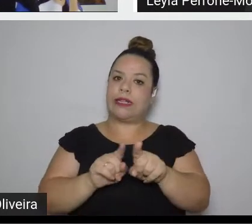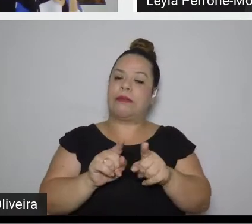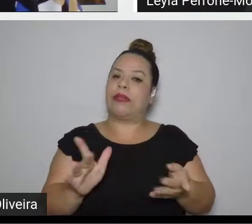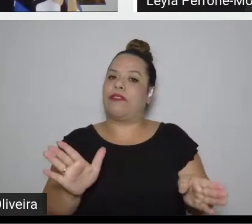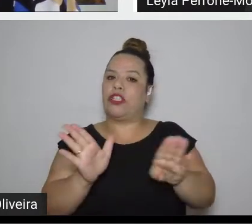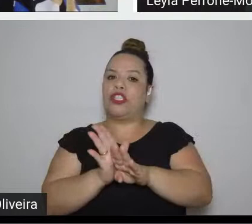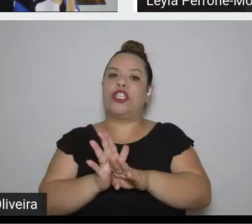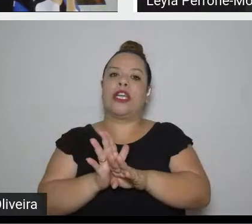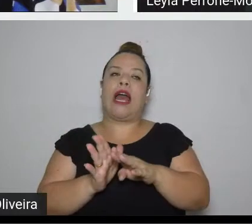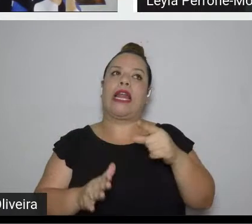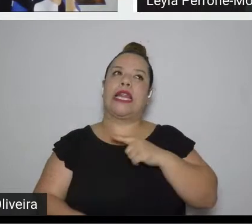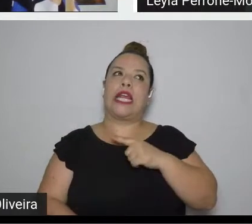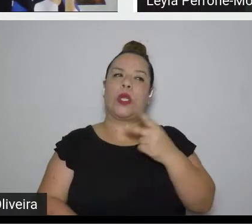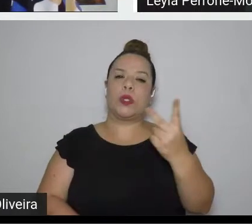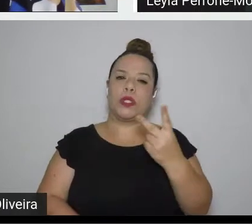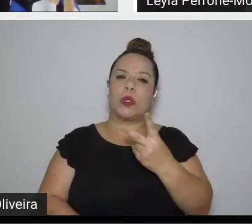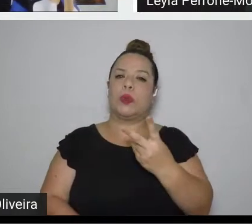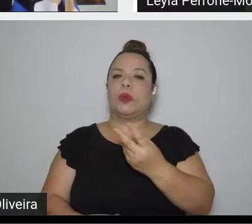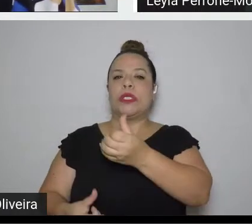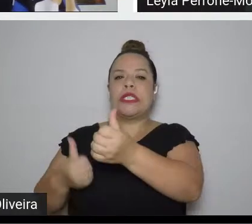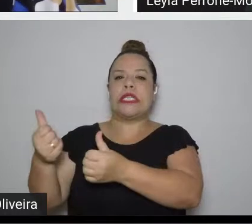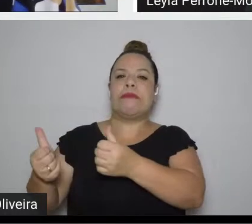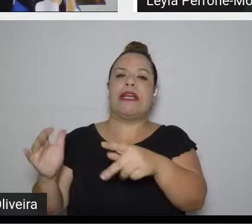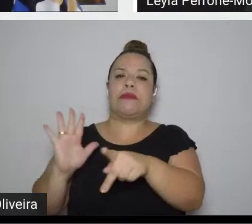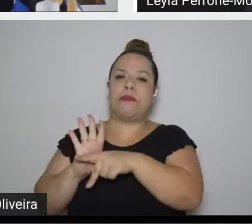segundo semestre da nossa programação.